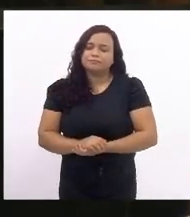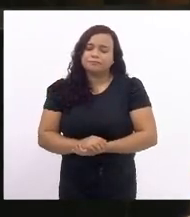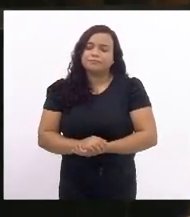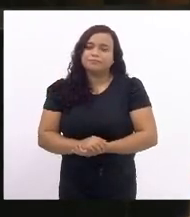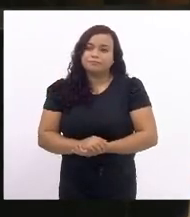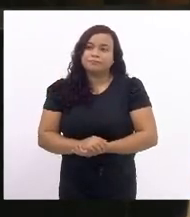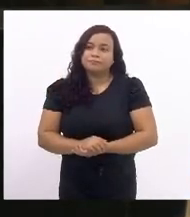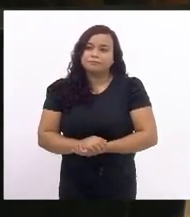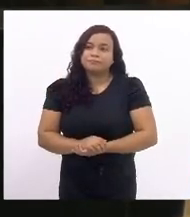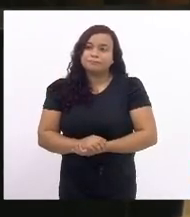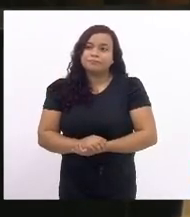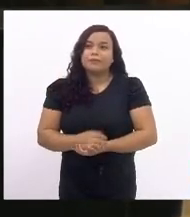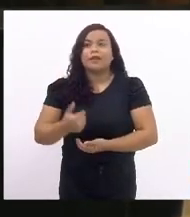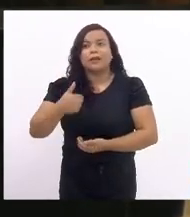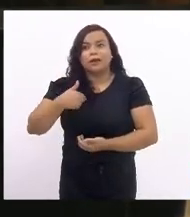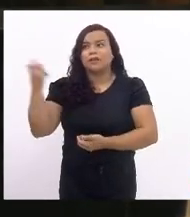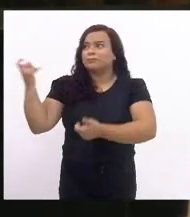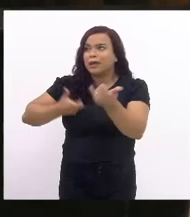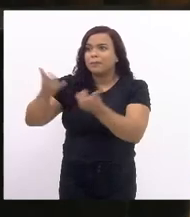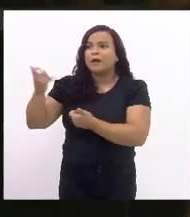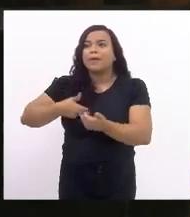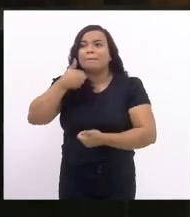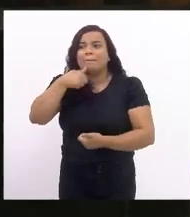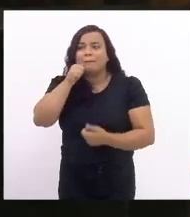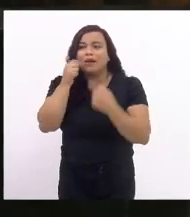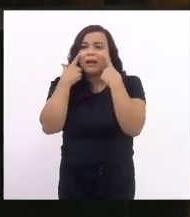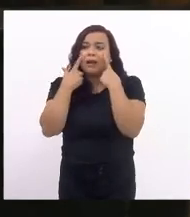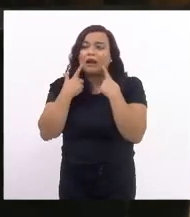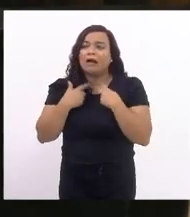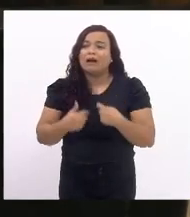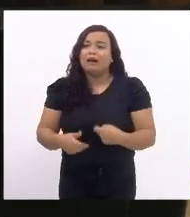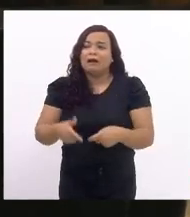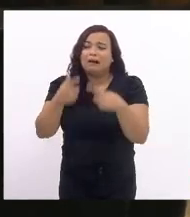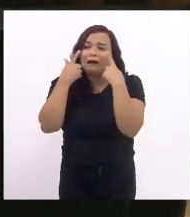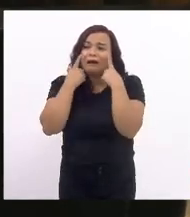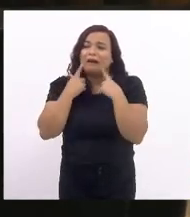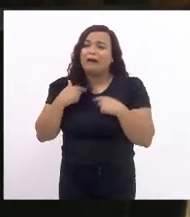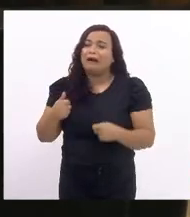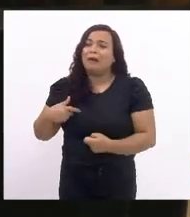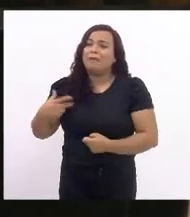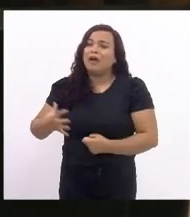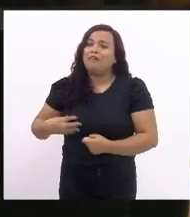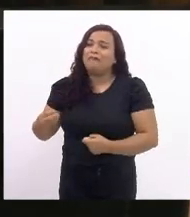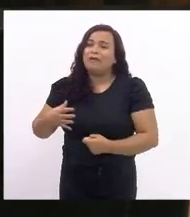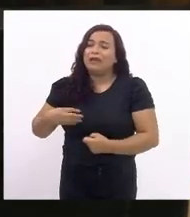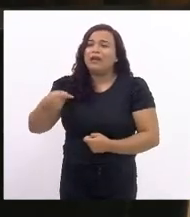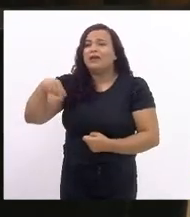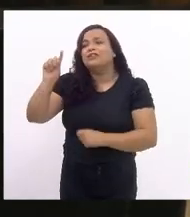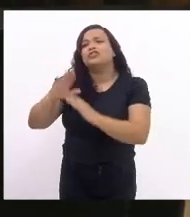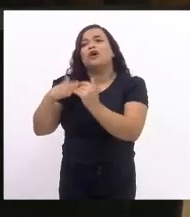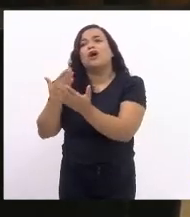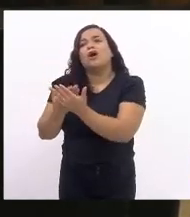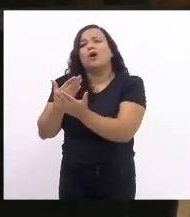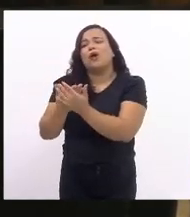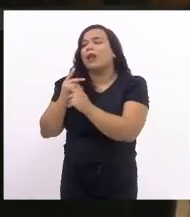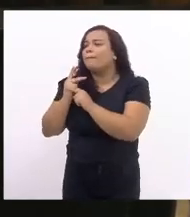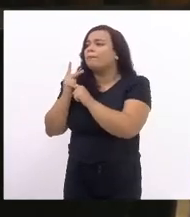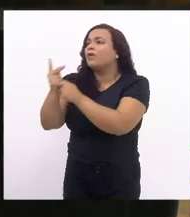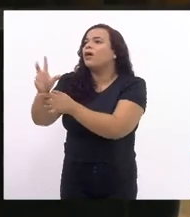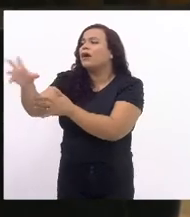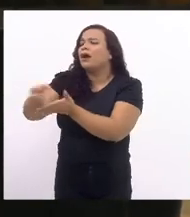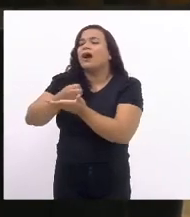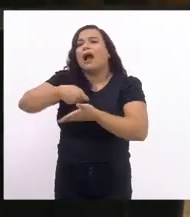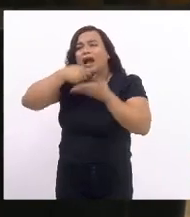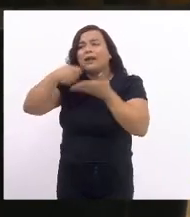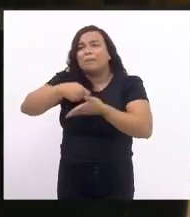Eu ouvi relatos de mães chorando que os filhos foram para a escola buscando o alimento,